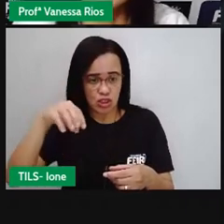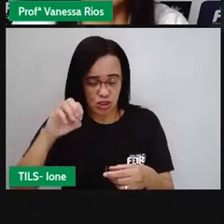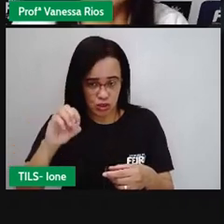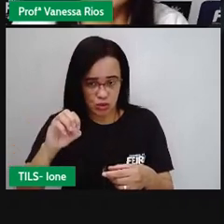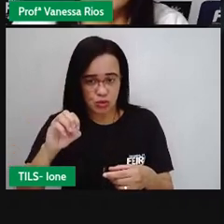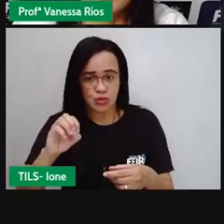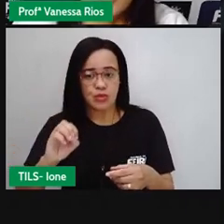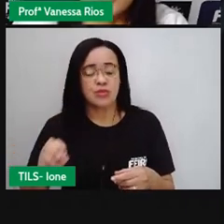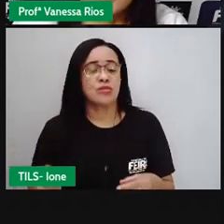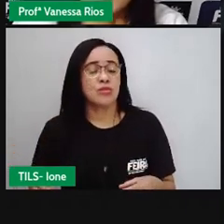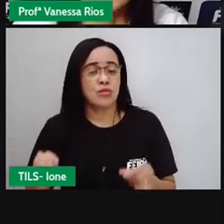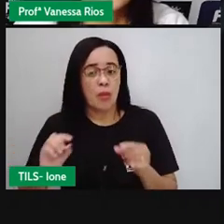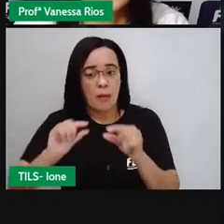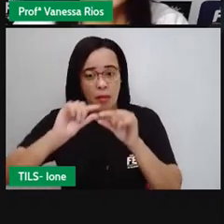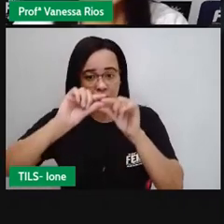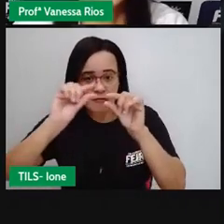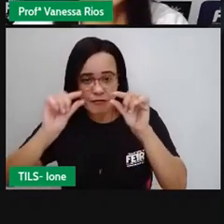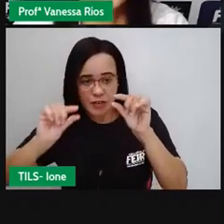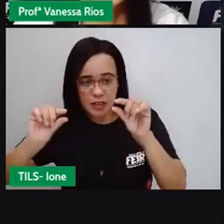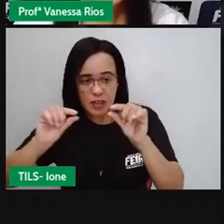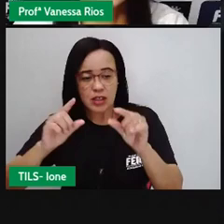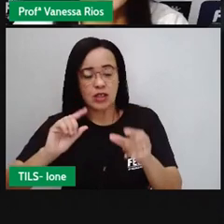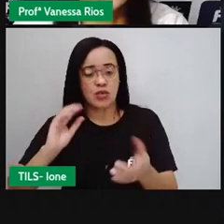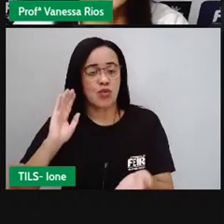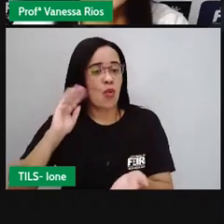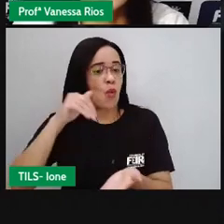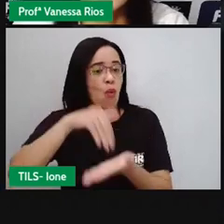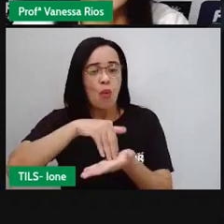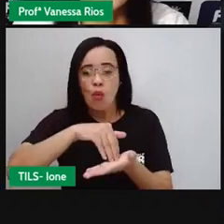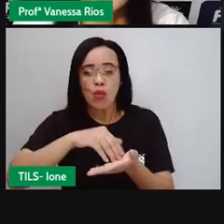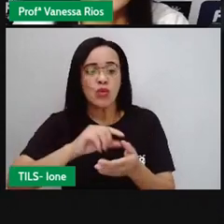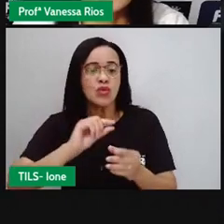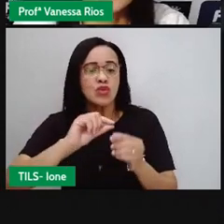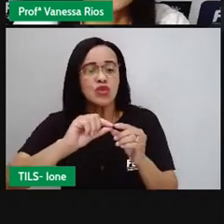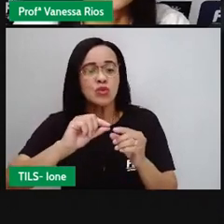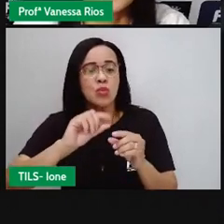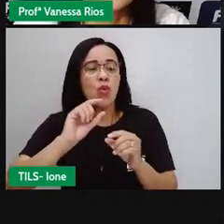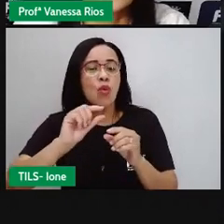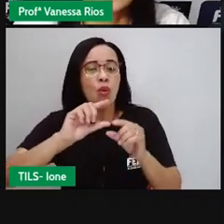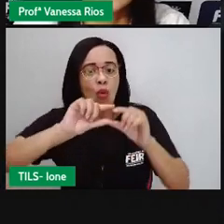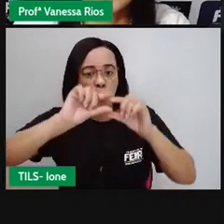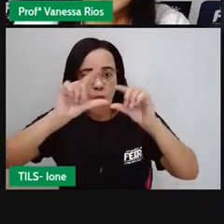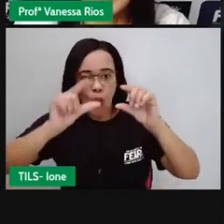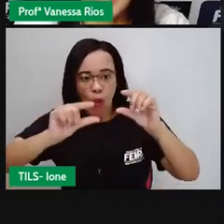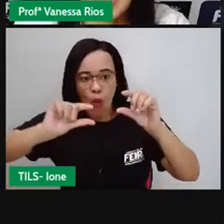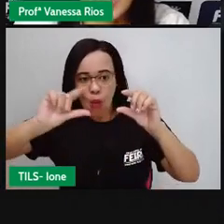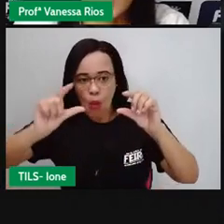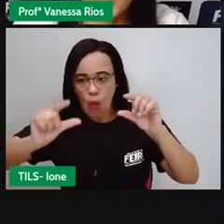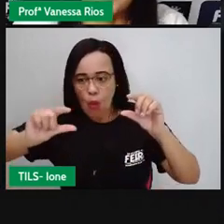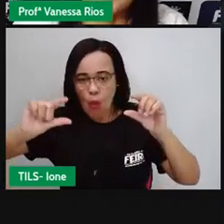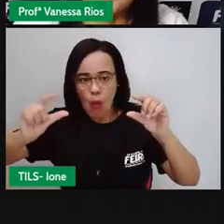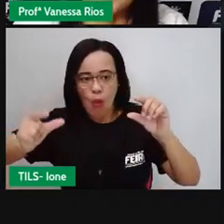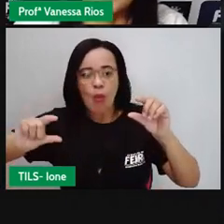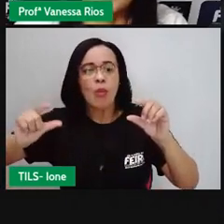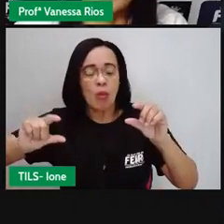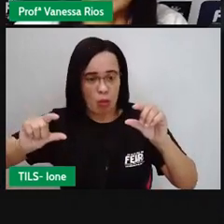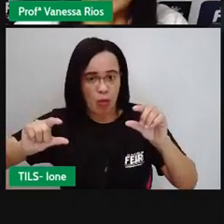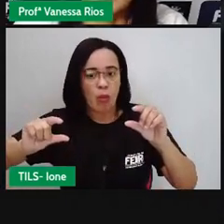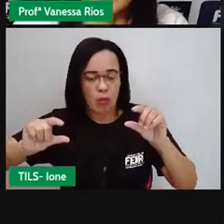intestino grosso, onde se absorve ali também mais alguns nutrientes e também a água.